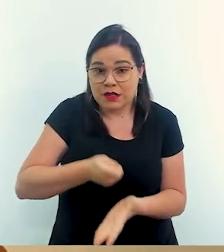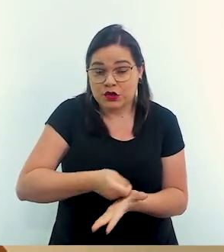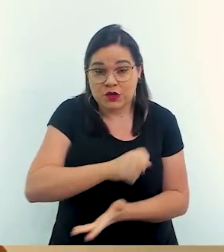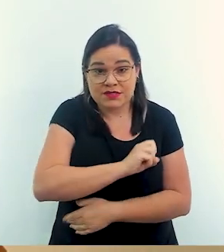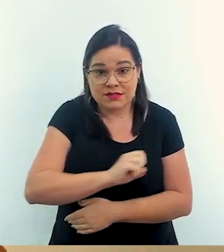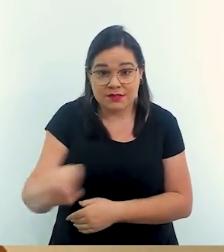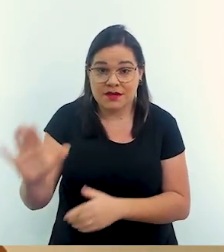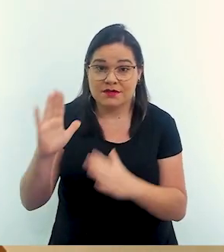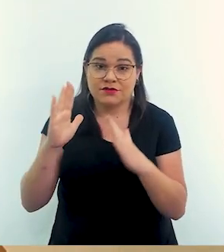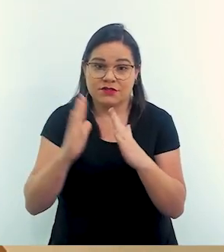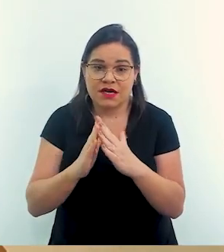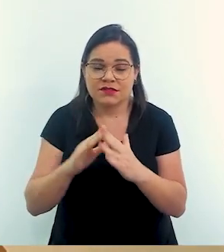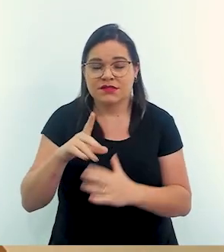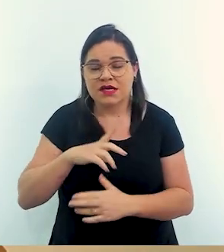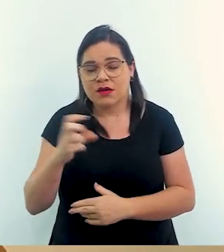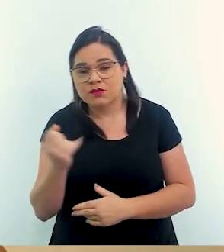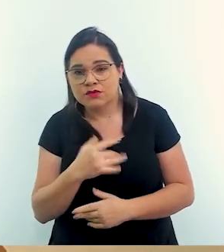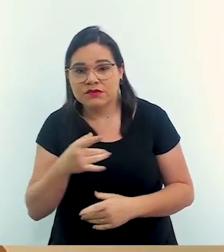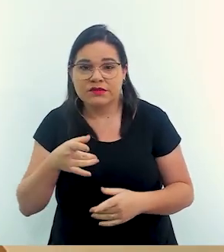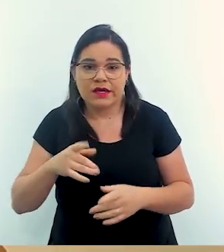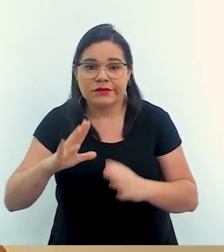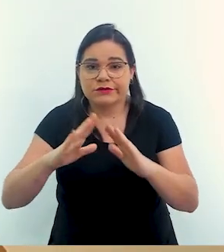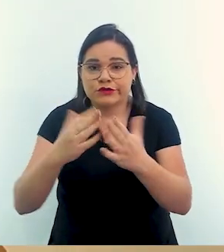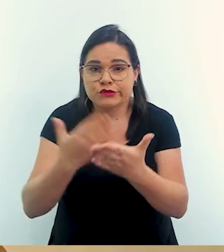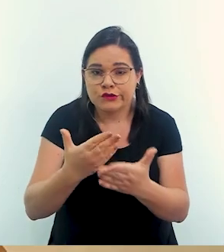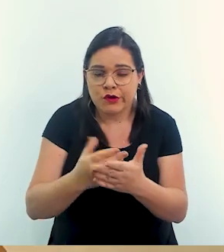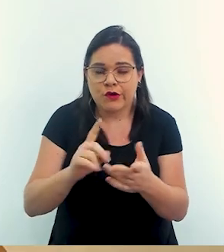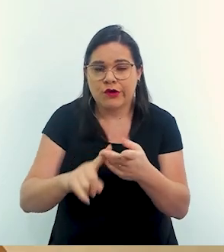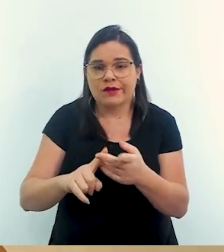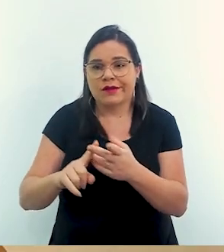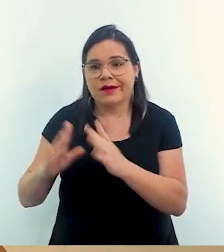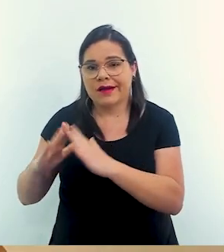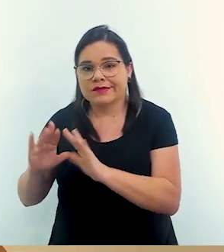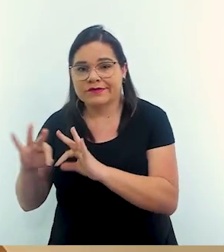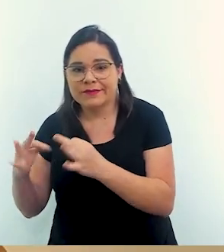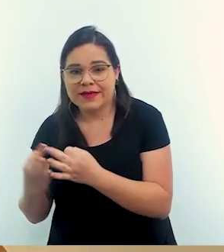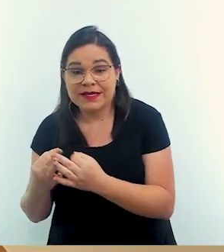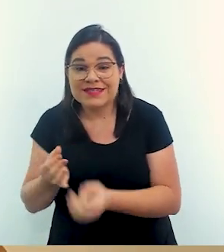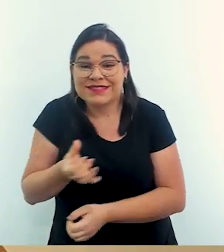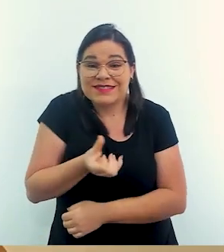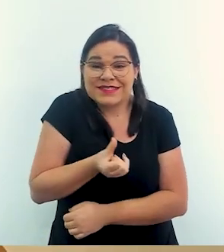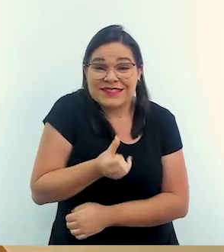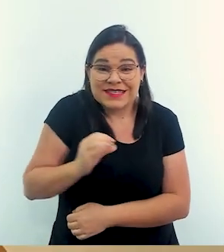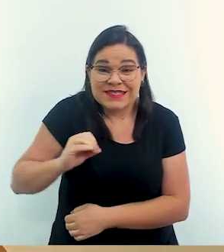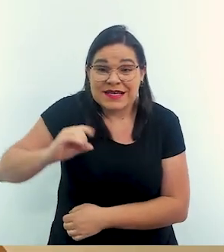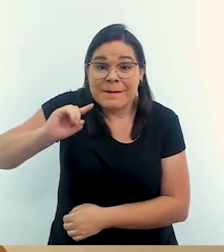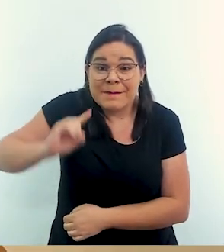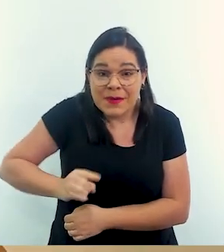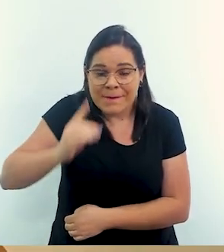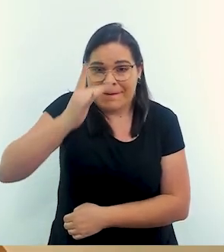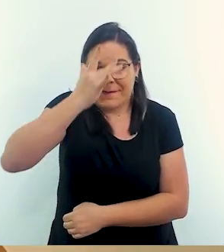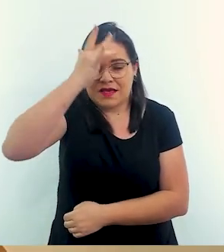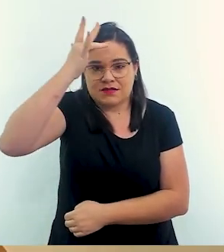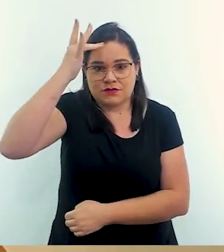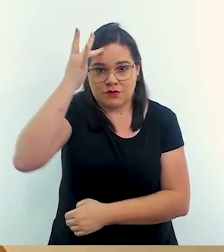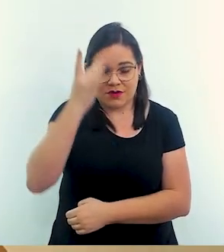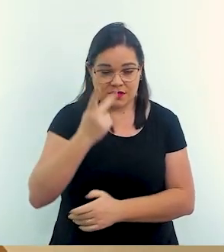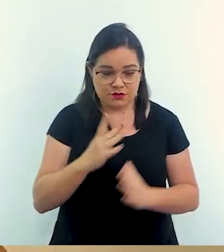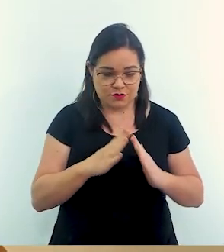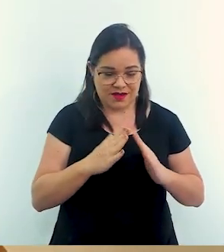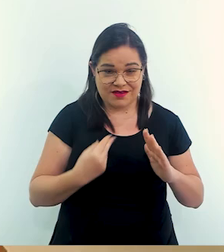que sair da casa dela, algumas estão em abrigos, outras estão na casa de parentes, mas 600 mil pessoas no estado do Rio Grande do Sul inteiro